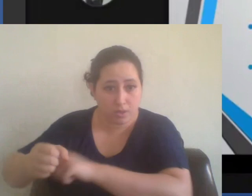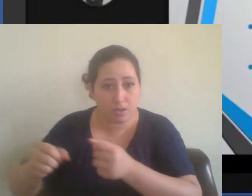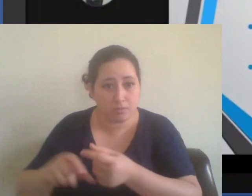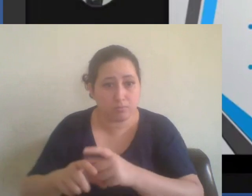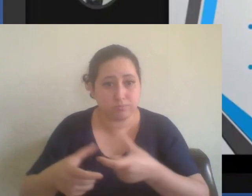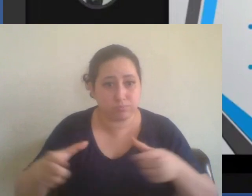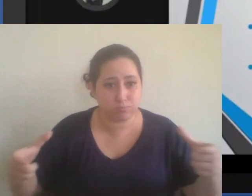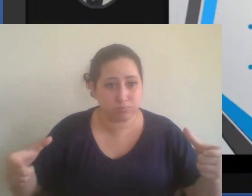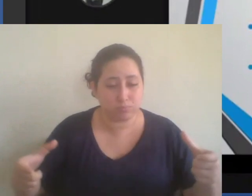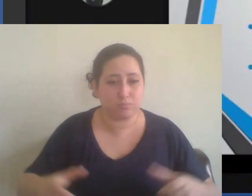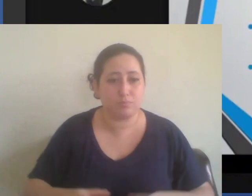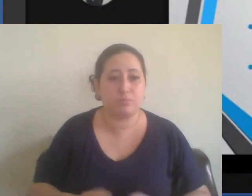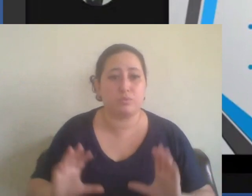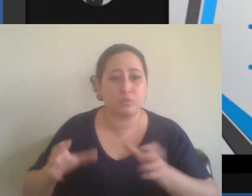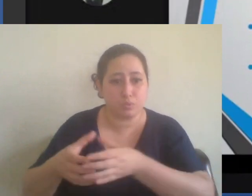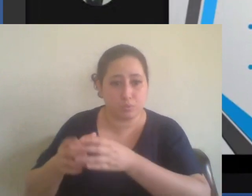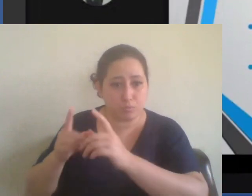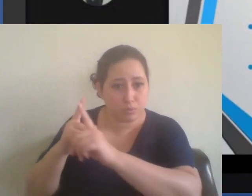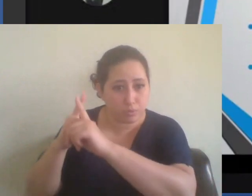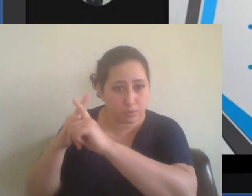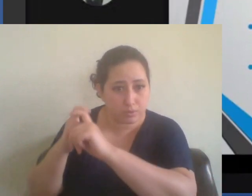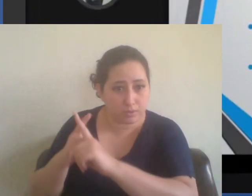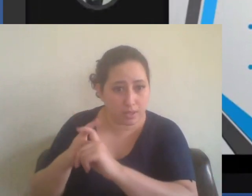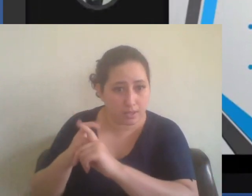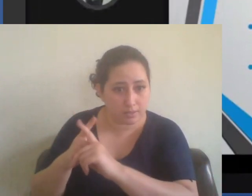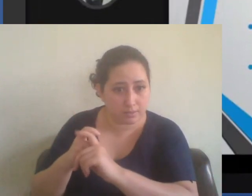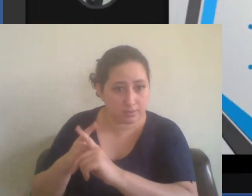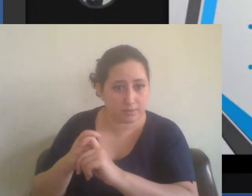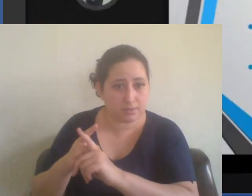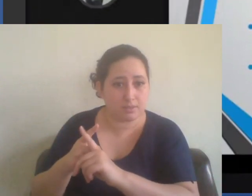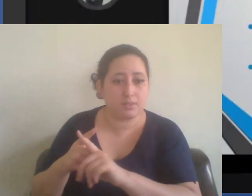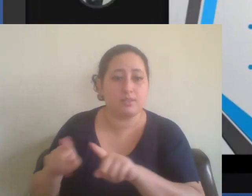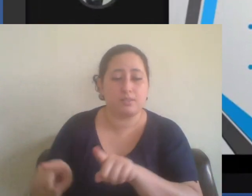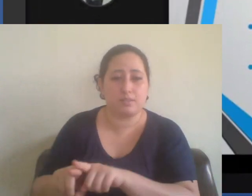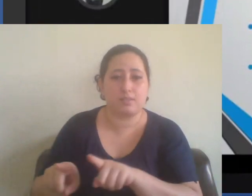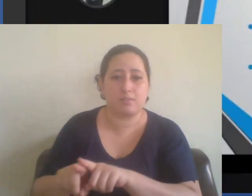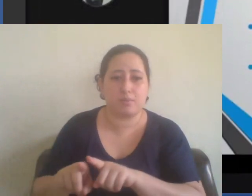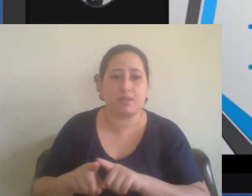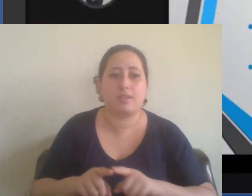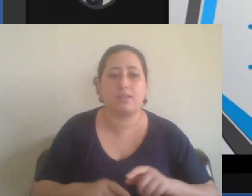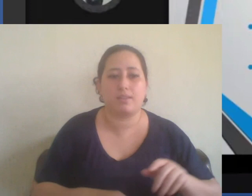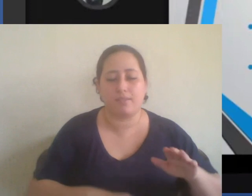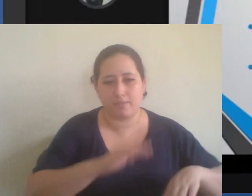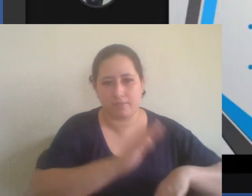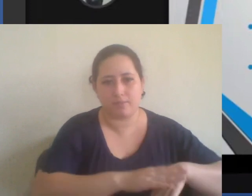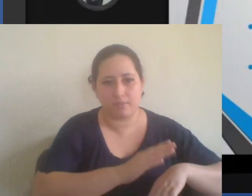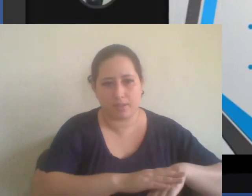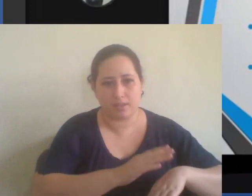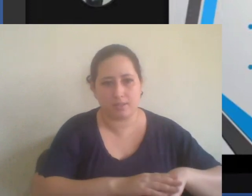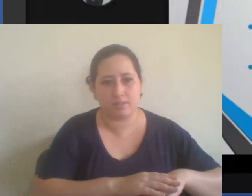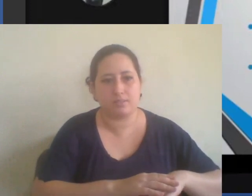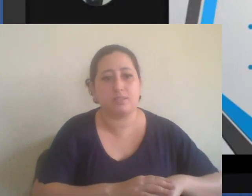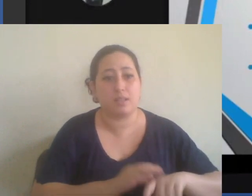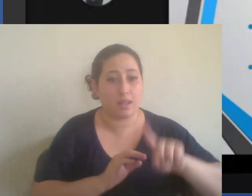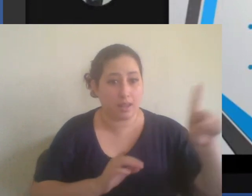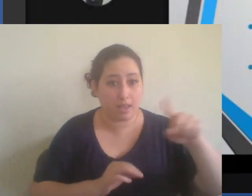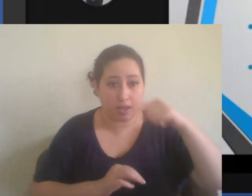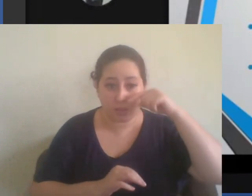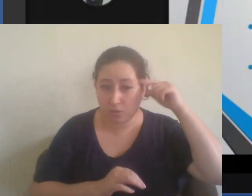nazistas e seus acéclas assim também como as violações praticadas pelo império japonês